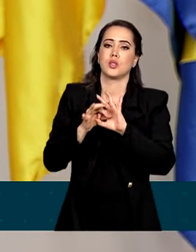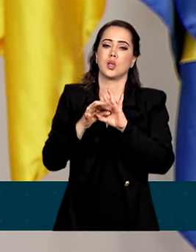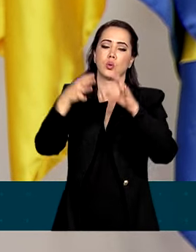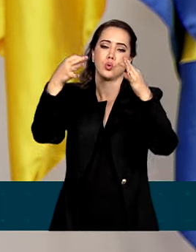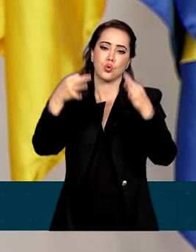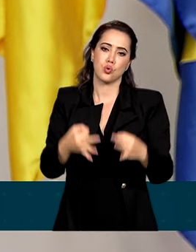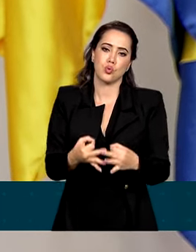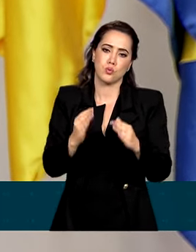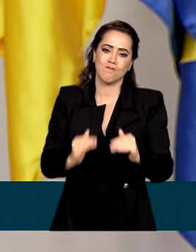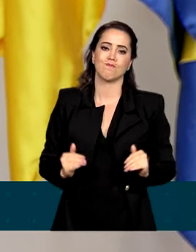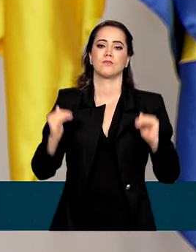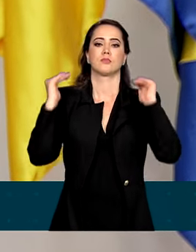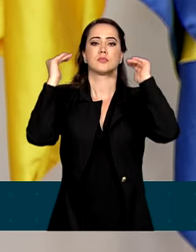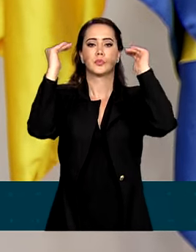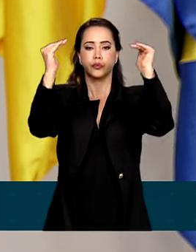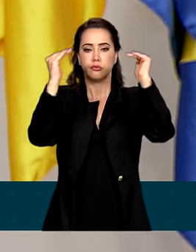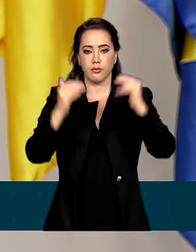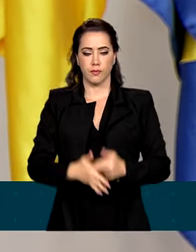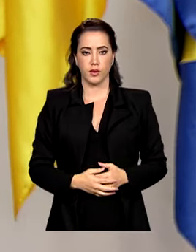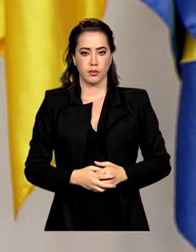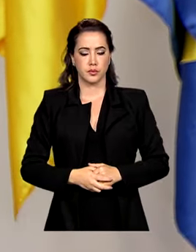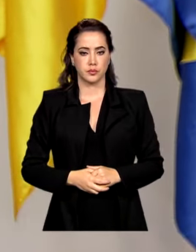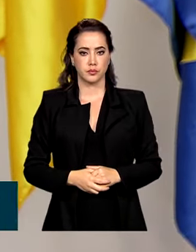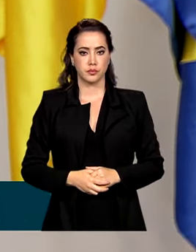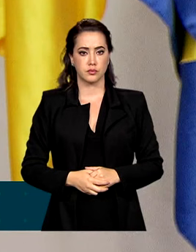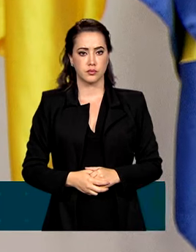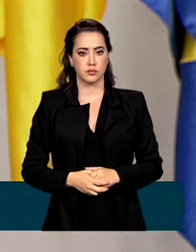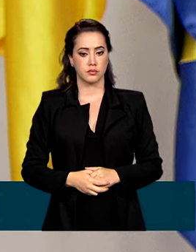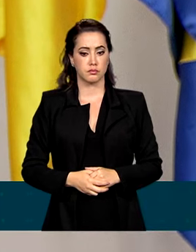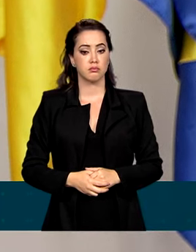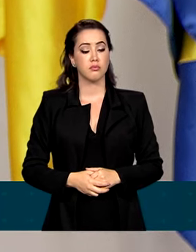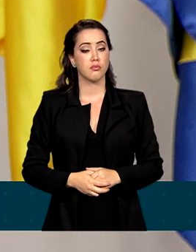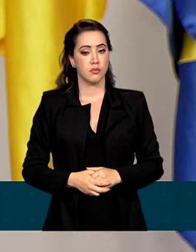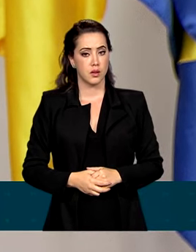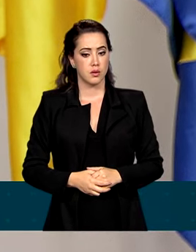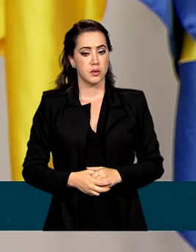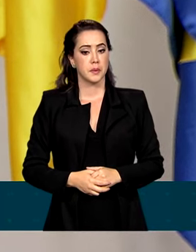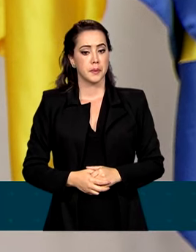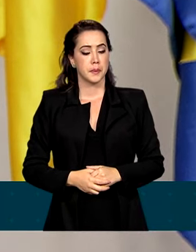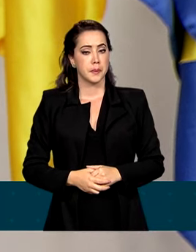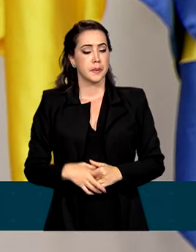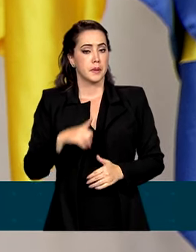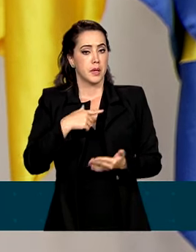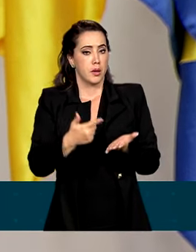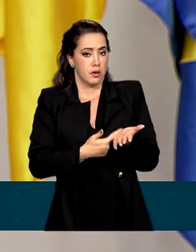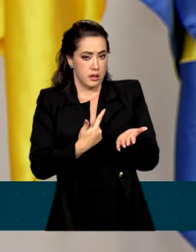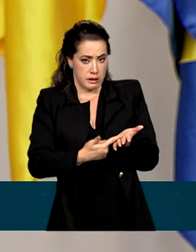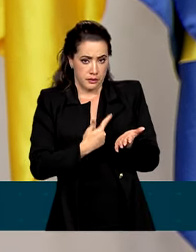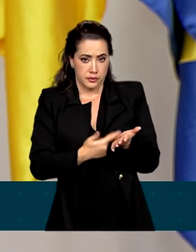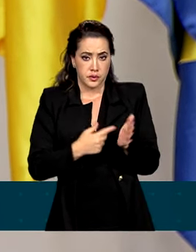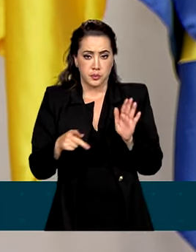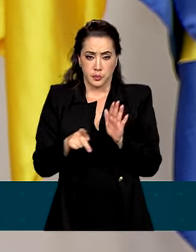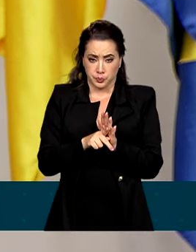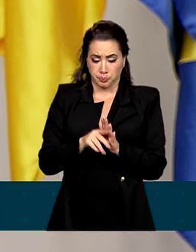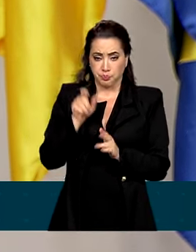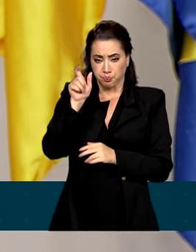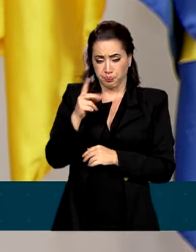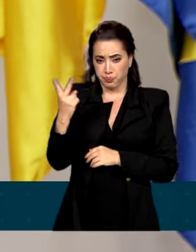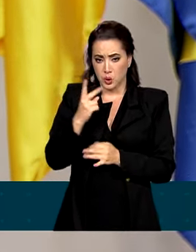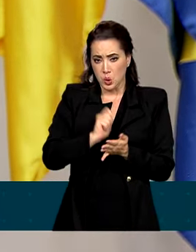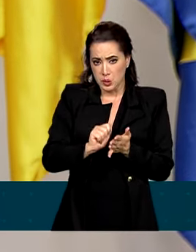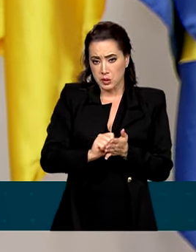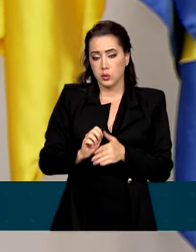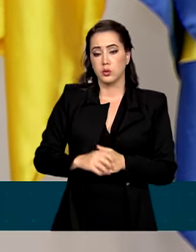justo e soberano. Como dizem em livro recente Edson Telles e Renan Quinalha, uma sociedade